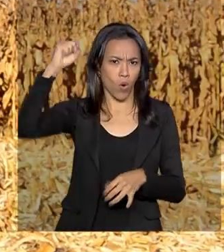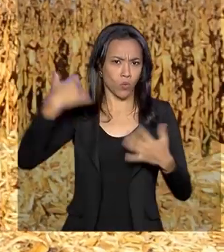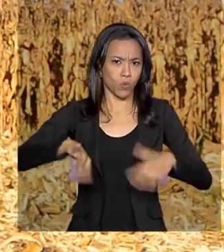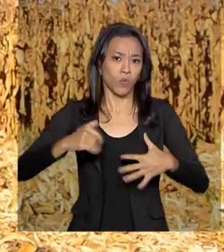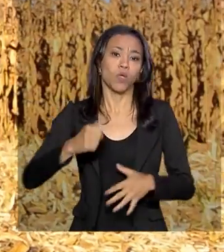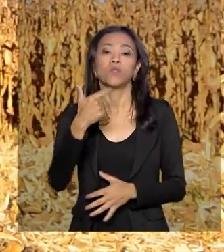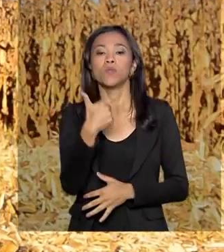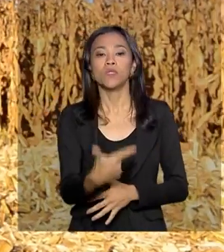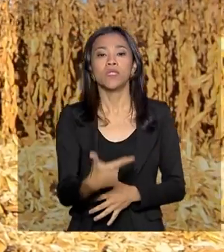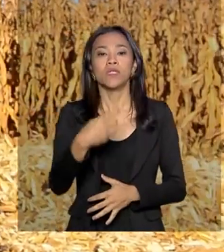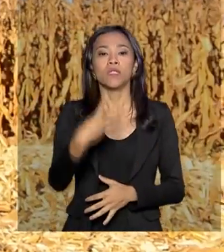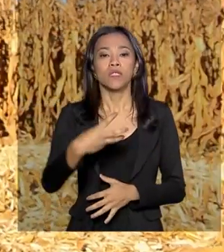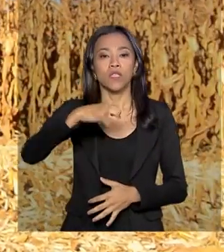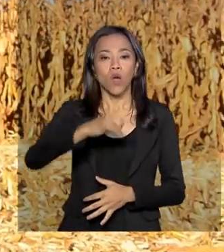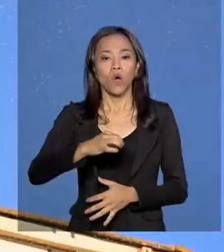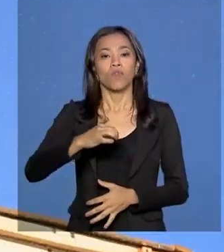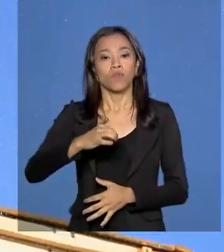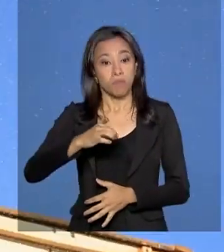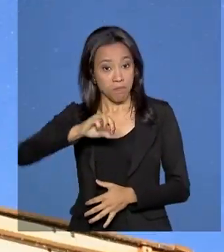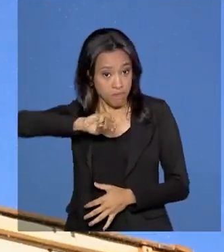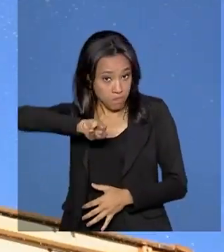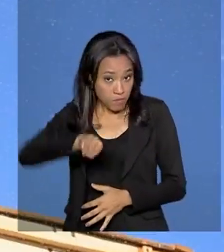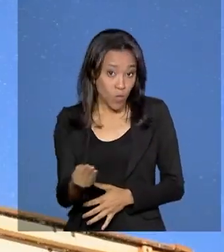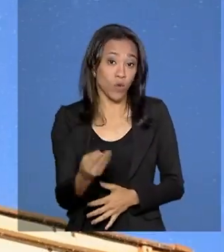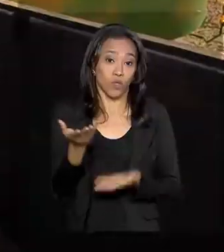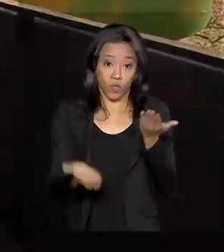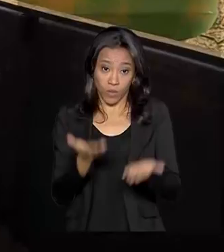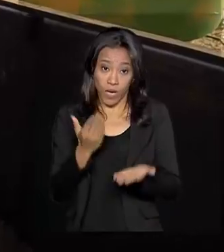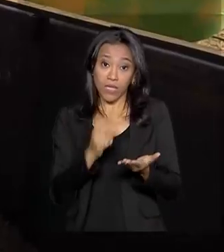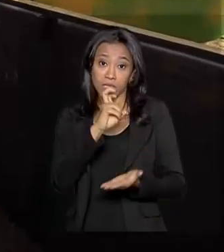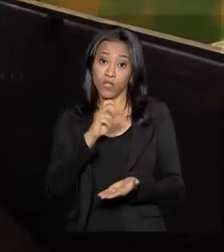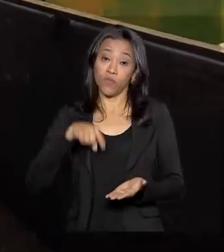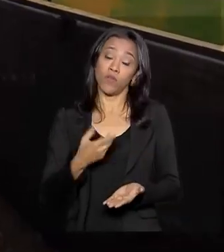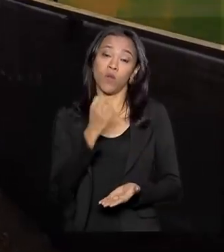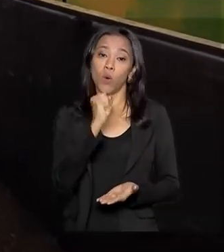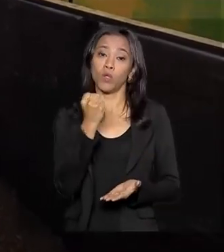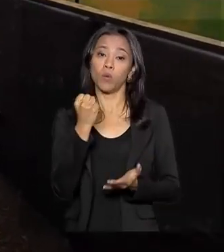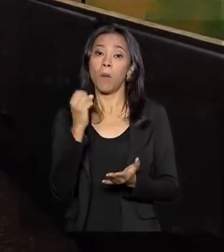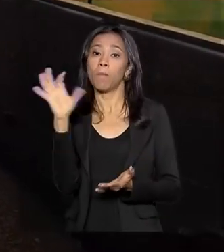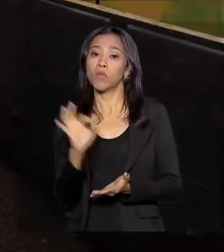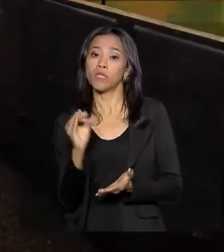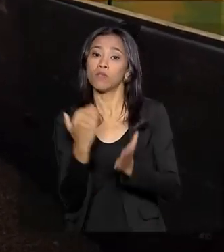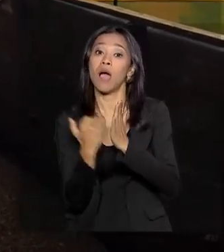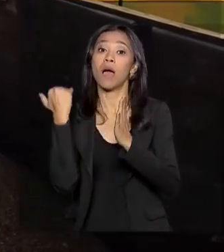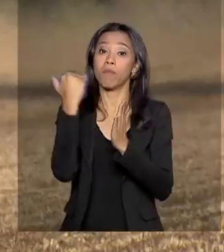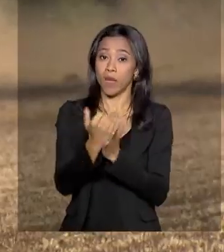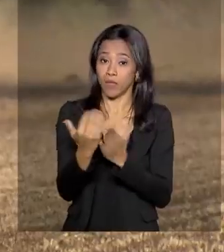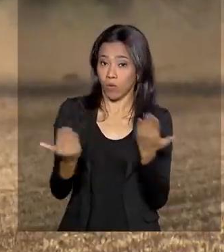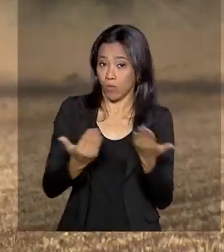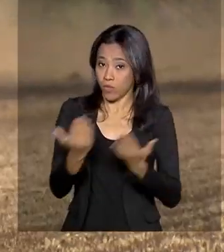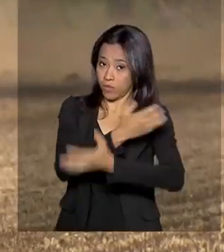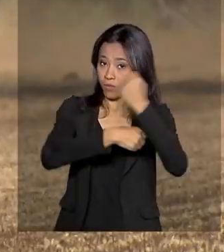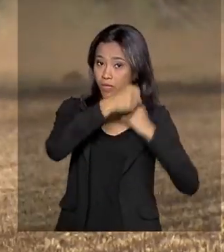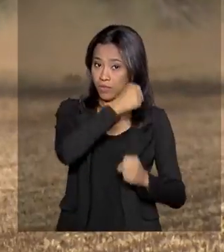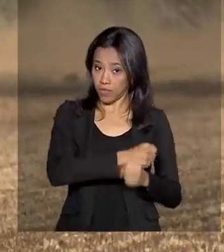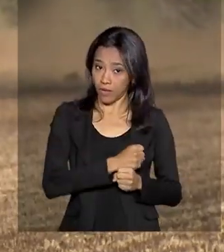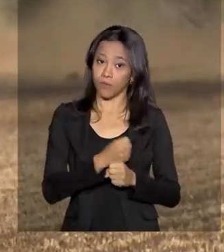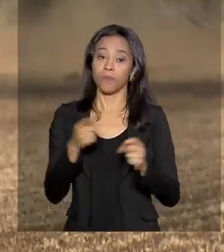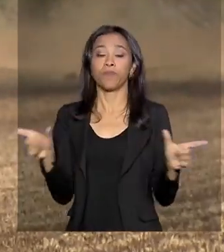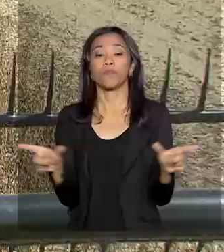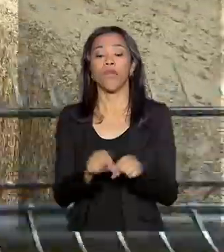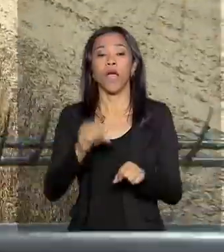239 milhões de toneladas, 5,8% superior ao registrado do ano passado. A Companhia Nacional de